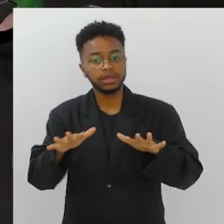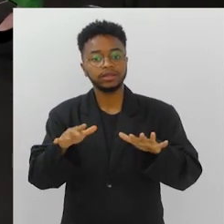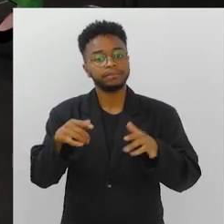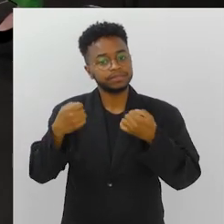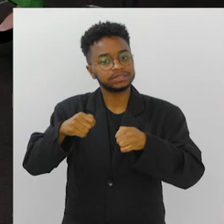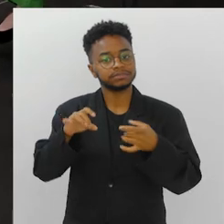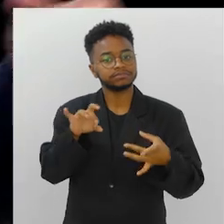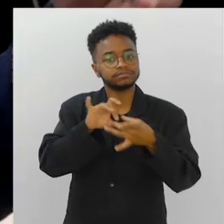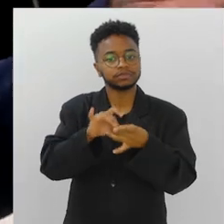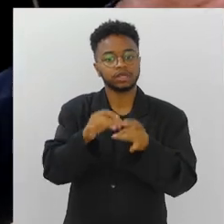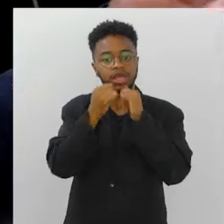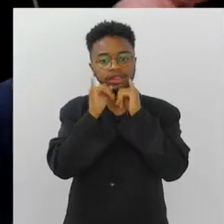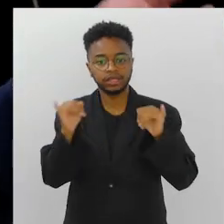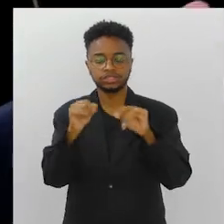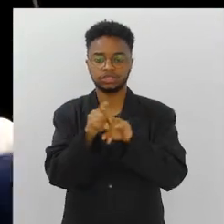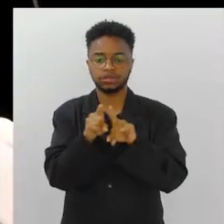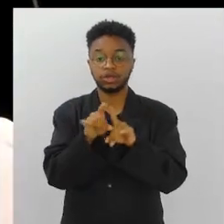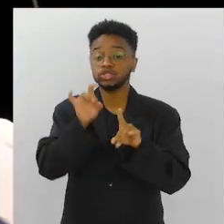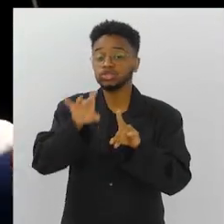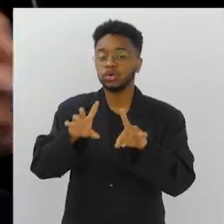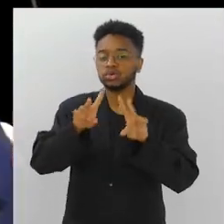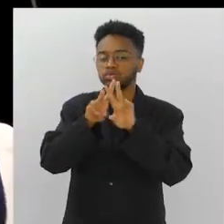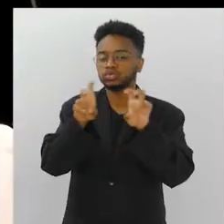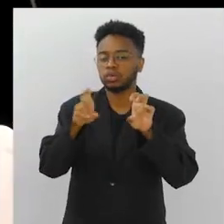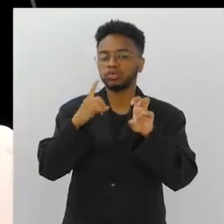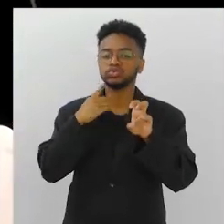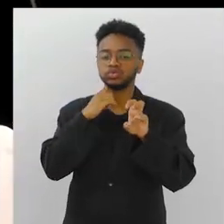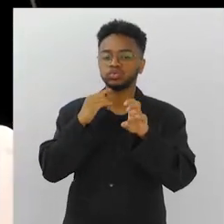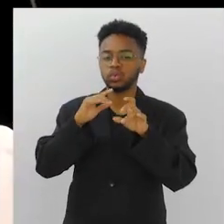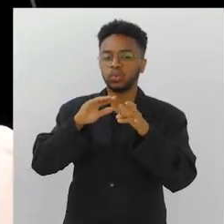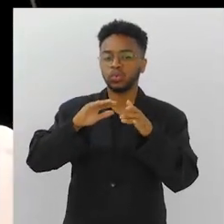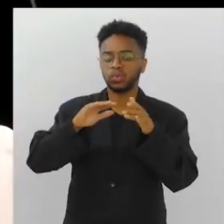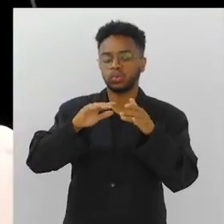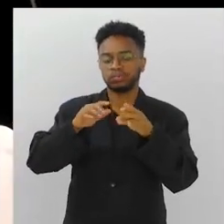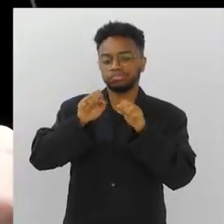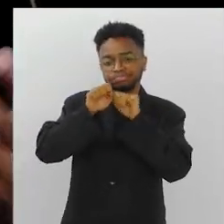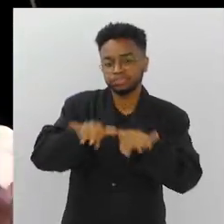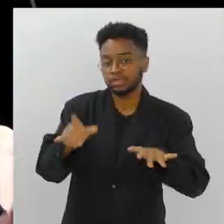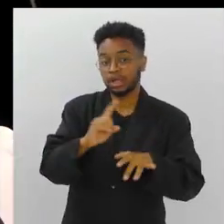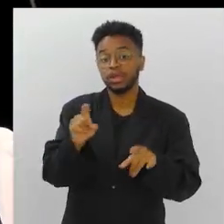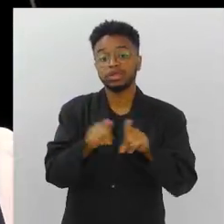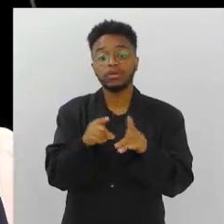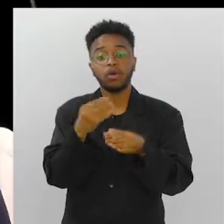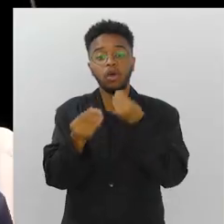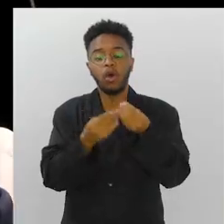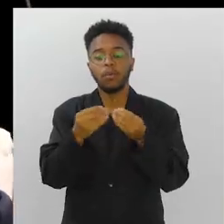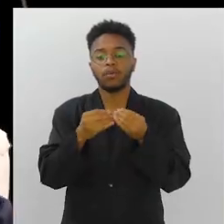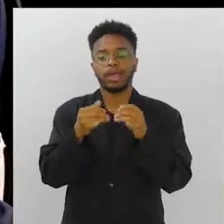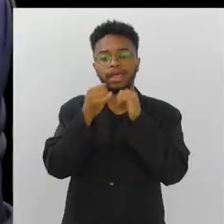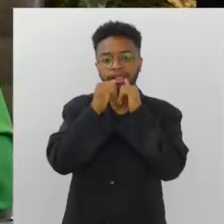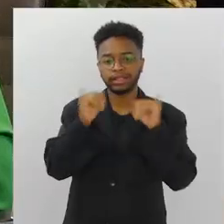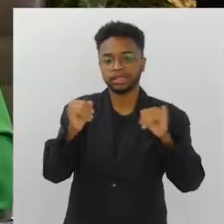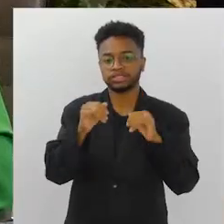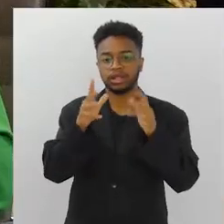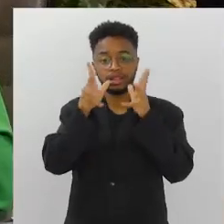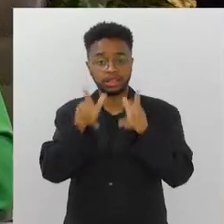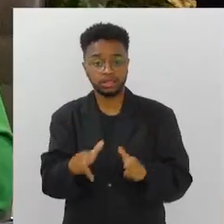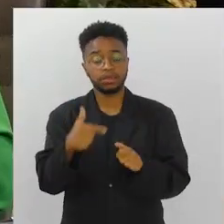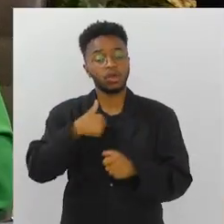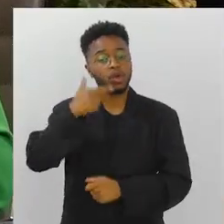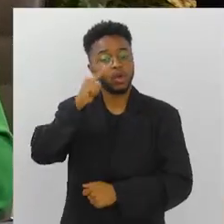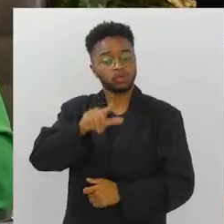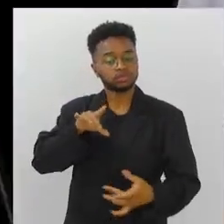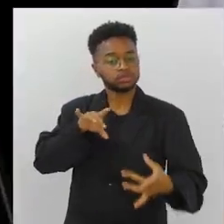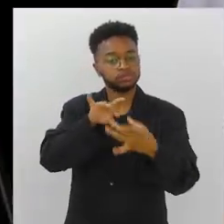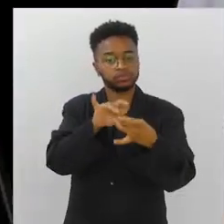pela questão, não só pela questão da poluição, como ele falou, do barco que fica soltando óleo, como a própria energia renovável que eu posso